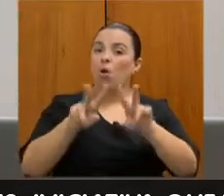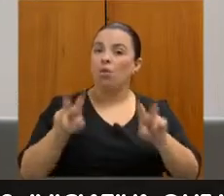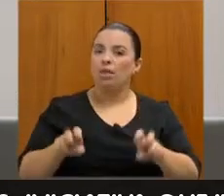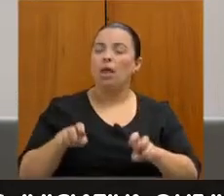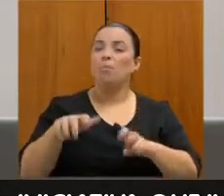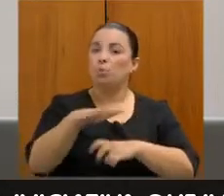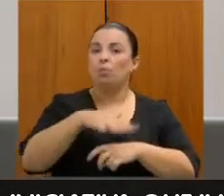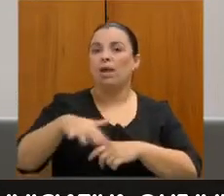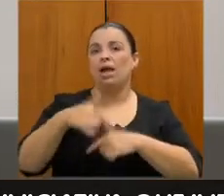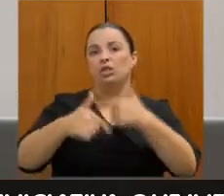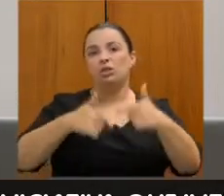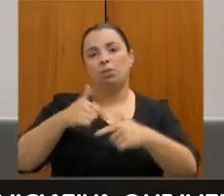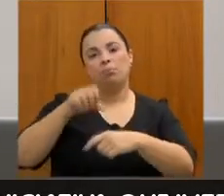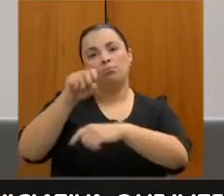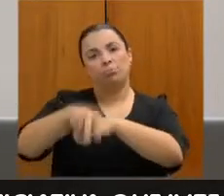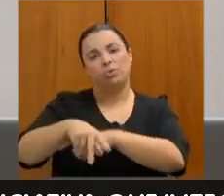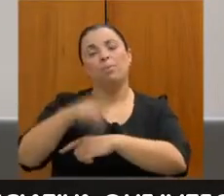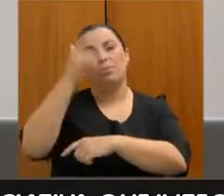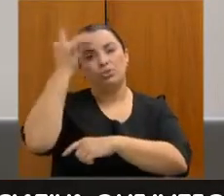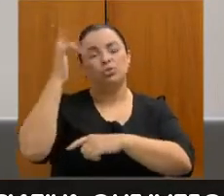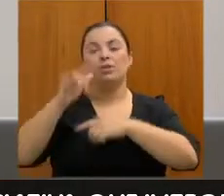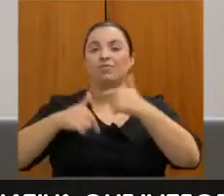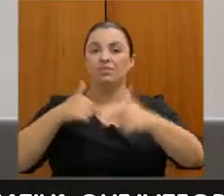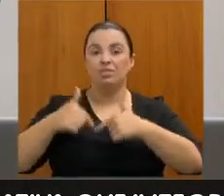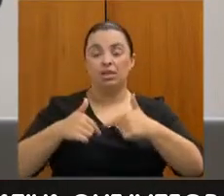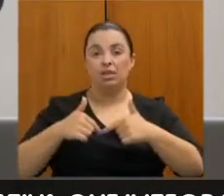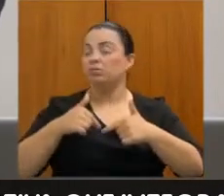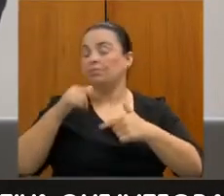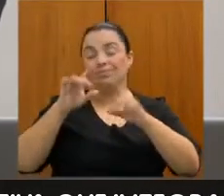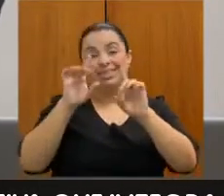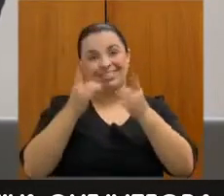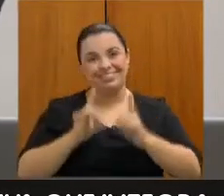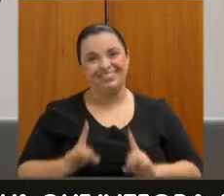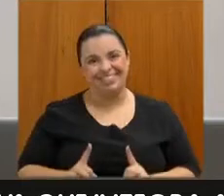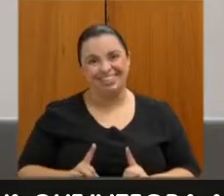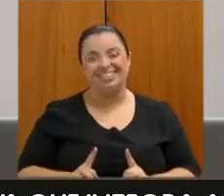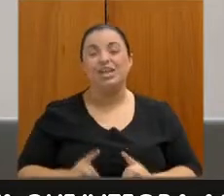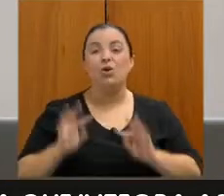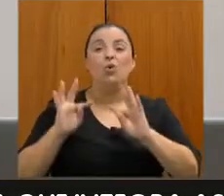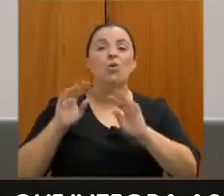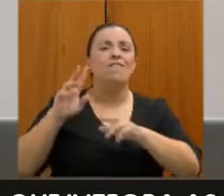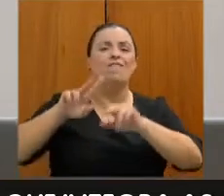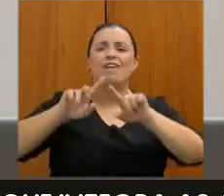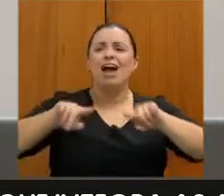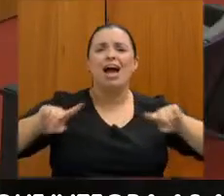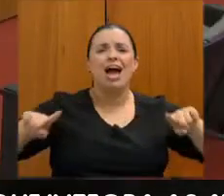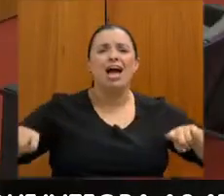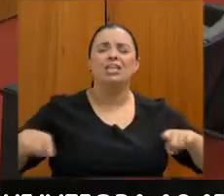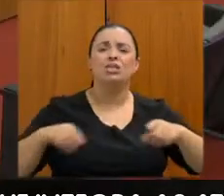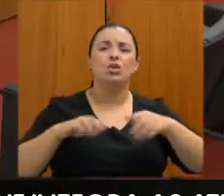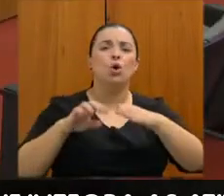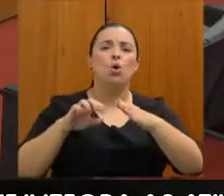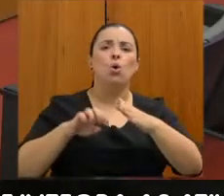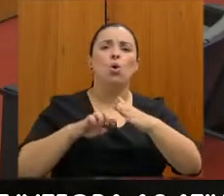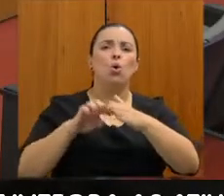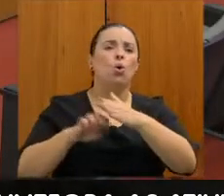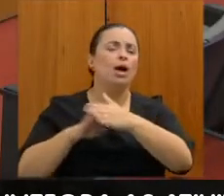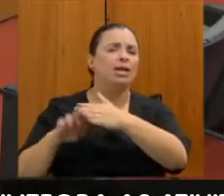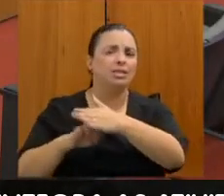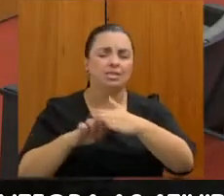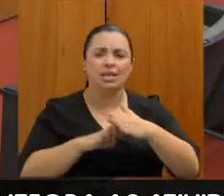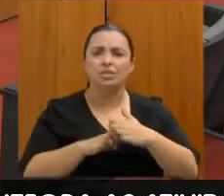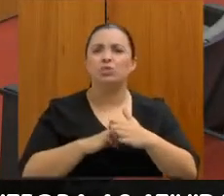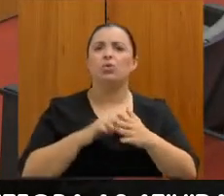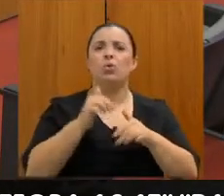com diversas organizações. E já está todo mundo convidado para setembro, onde nós vamos fazer o nosso fechamento com um grande encontro,